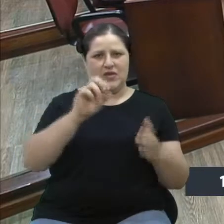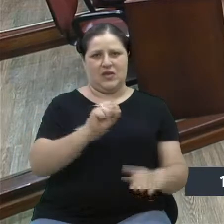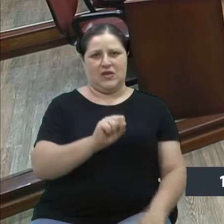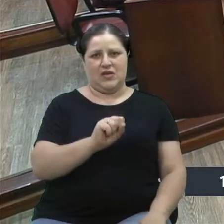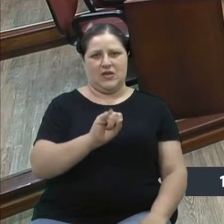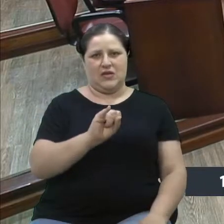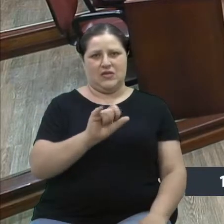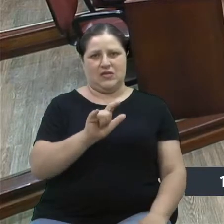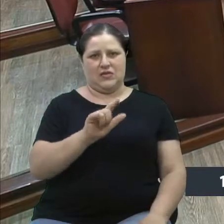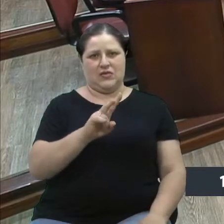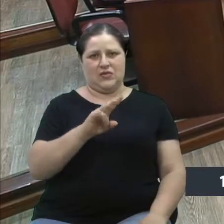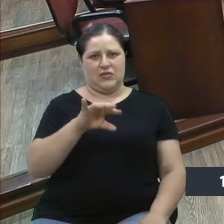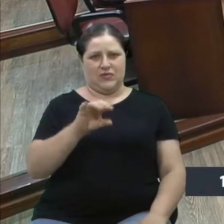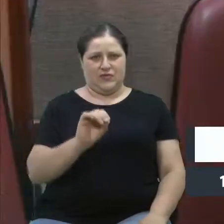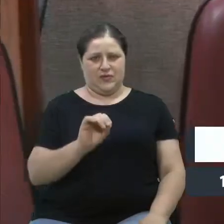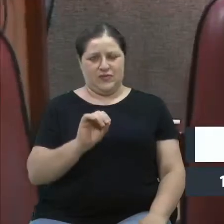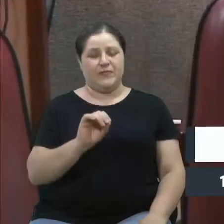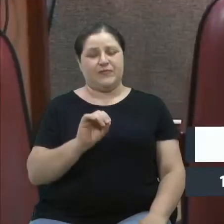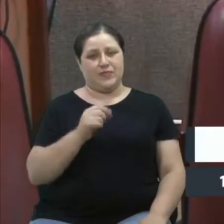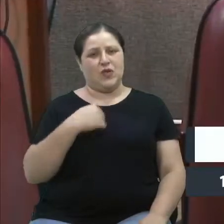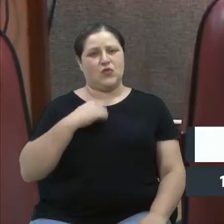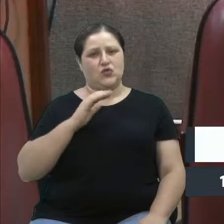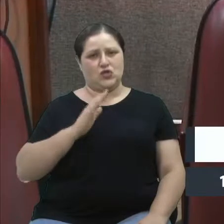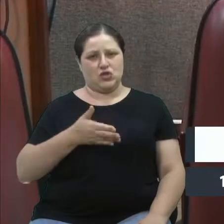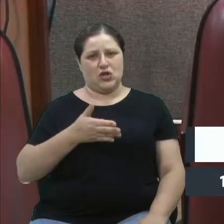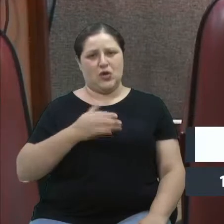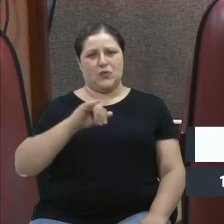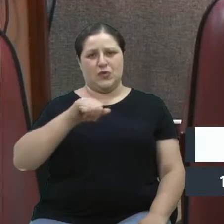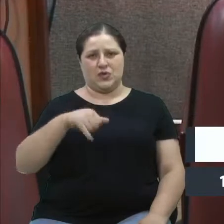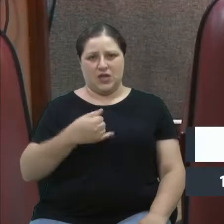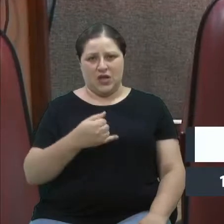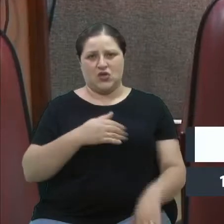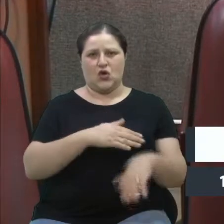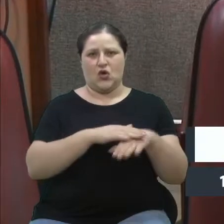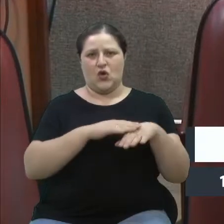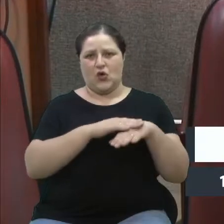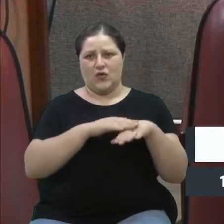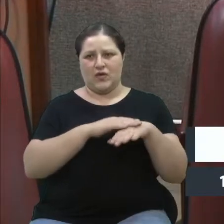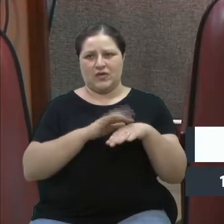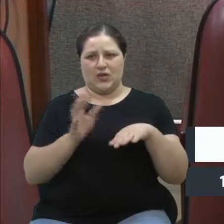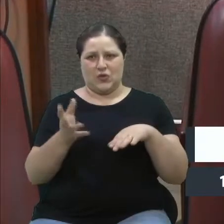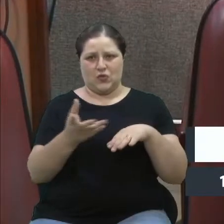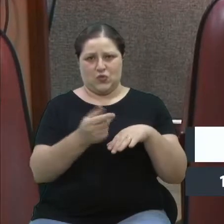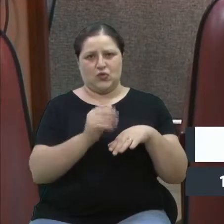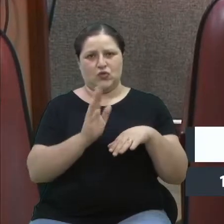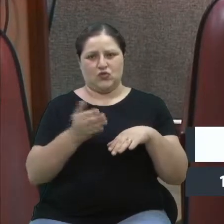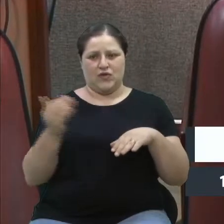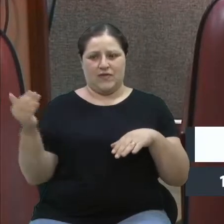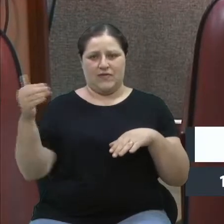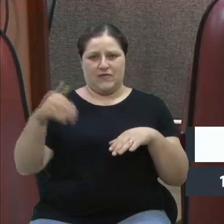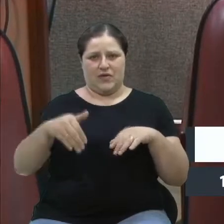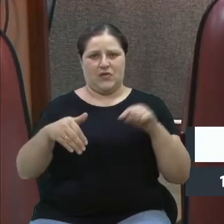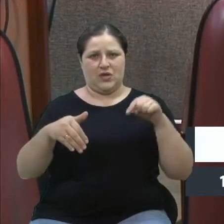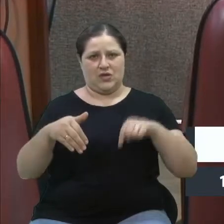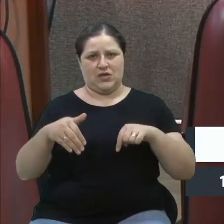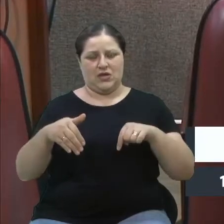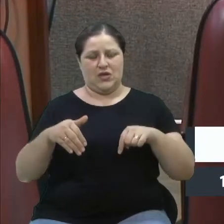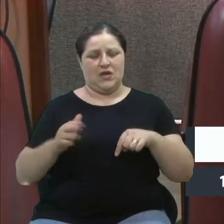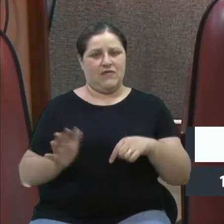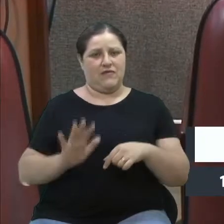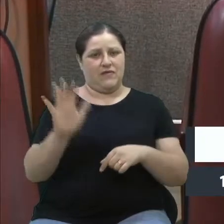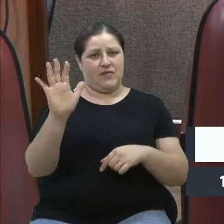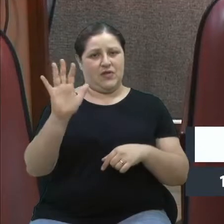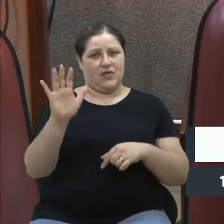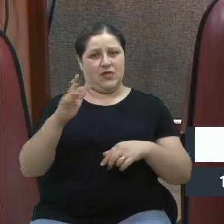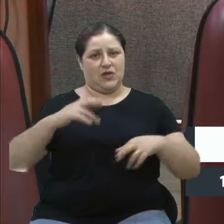Barbizan. Tive a oportunidade de conversar com todos quando estiveram aqui conosco, mais uma vez, mostrando e valorizando a nossa região,